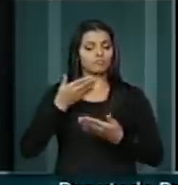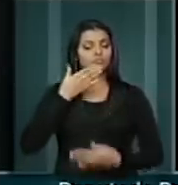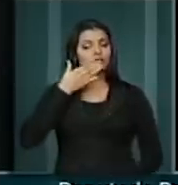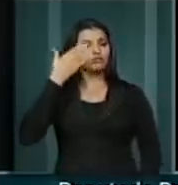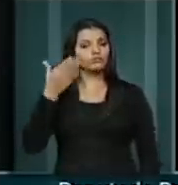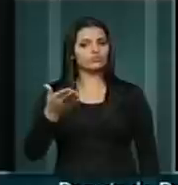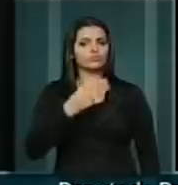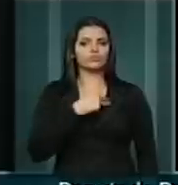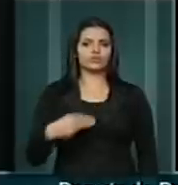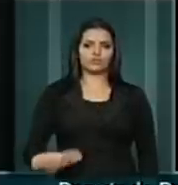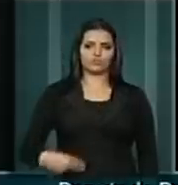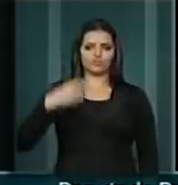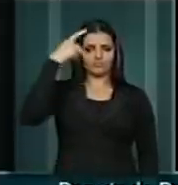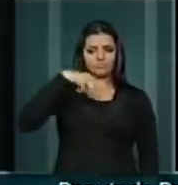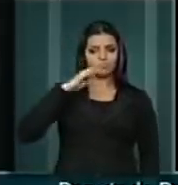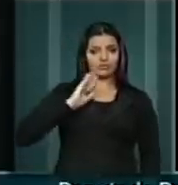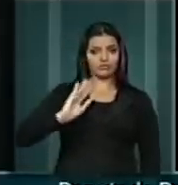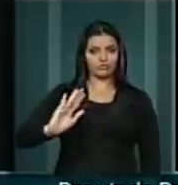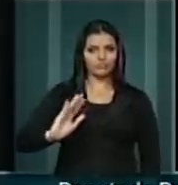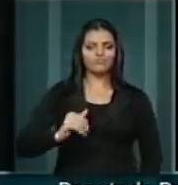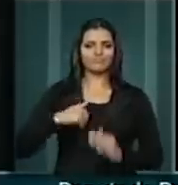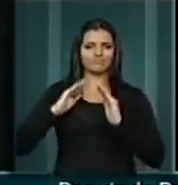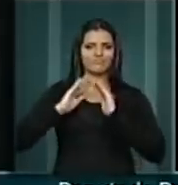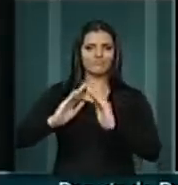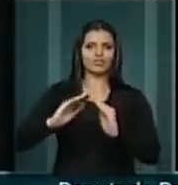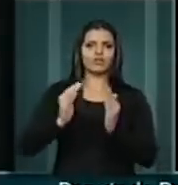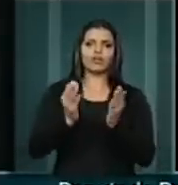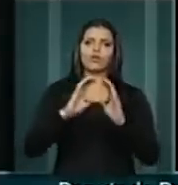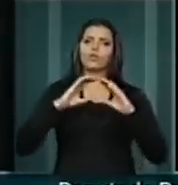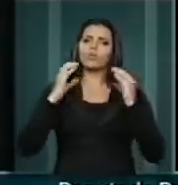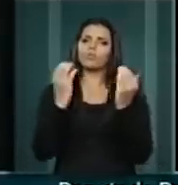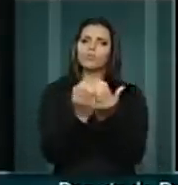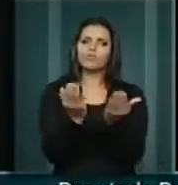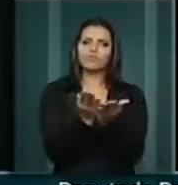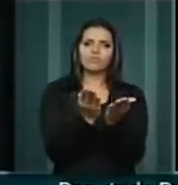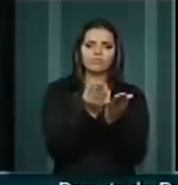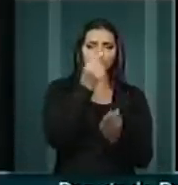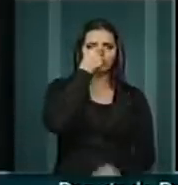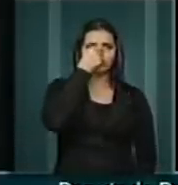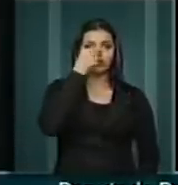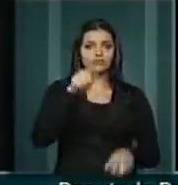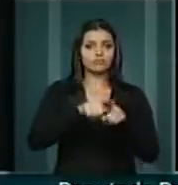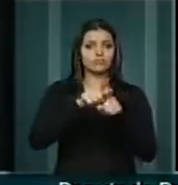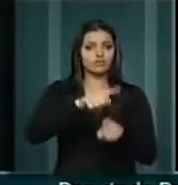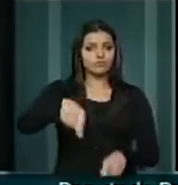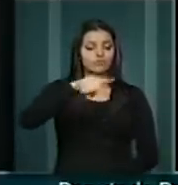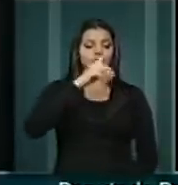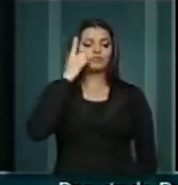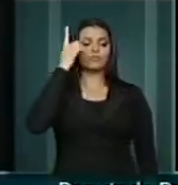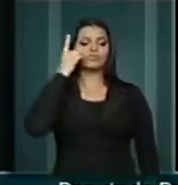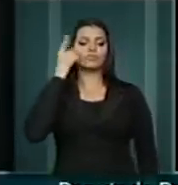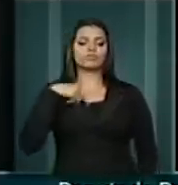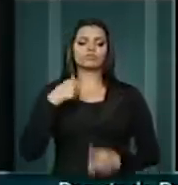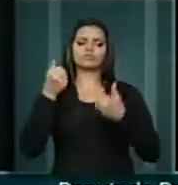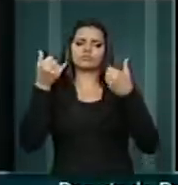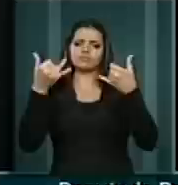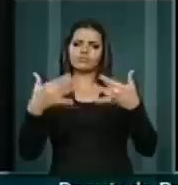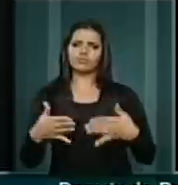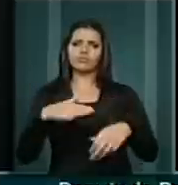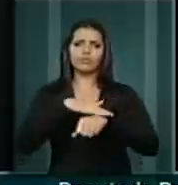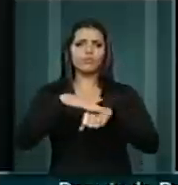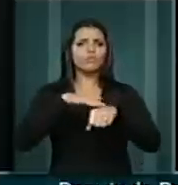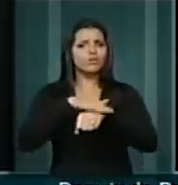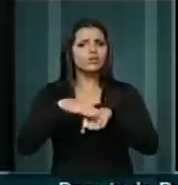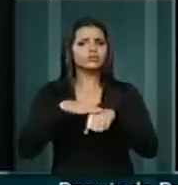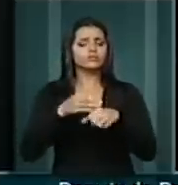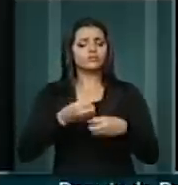Gilberto Carvalho, colocar a comunidade evangélica e a bancada evangélica à proposta de um diálogo com